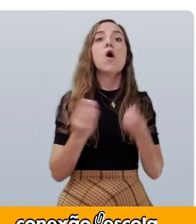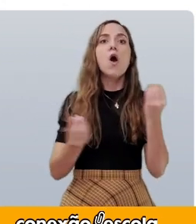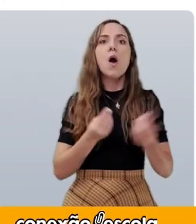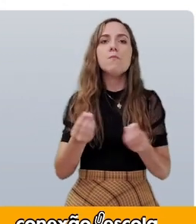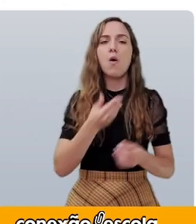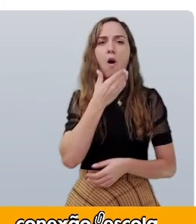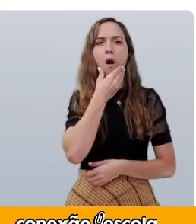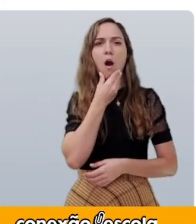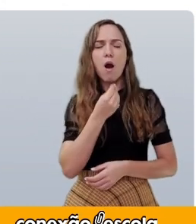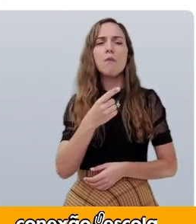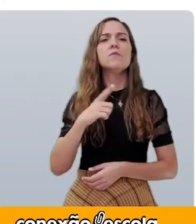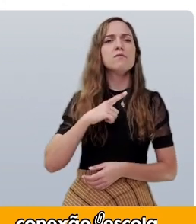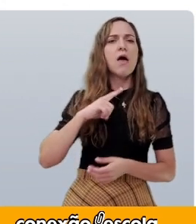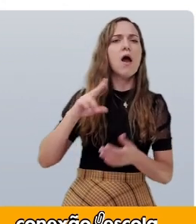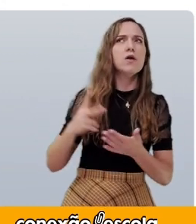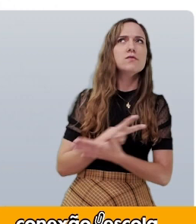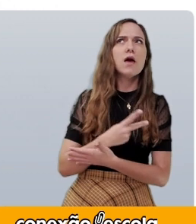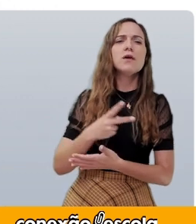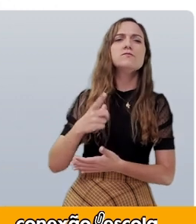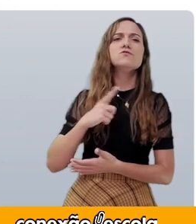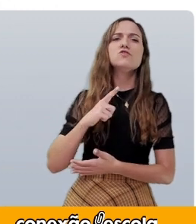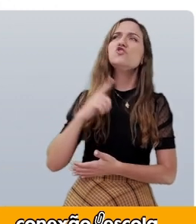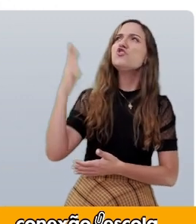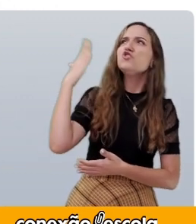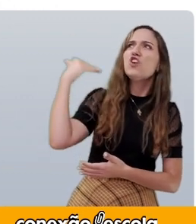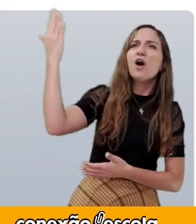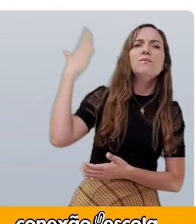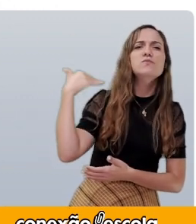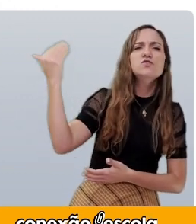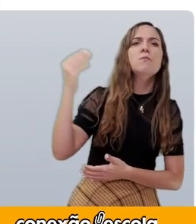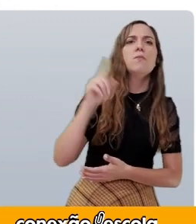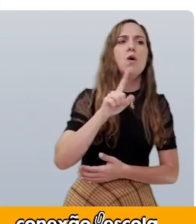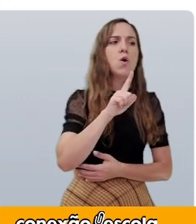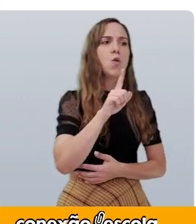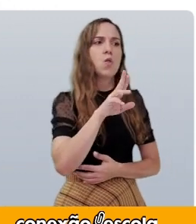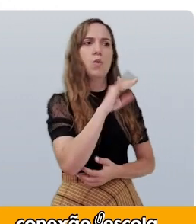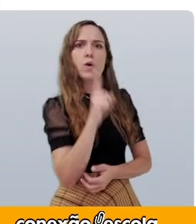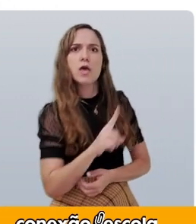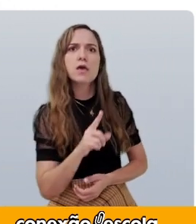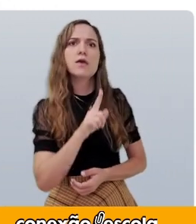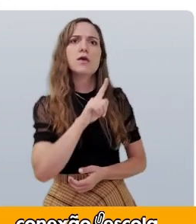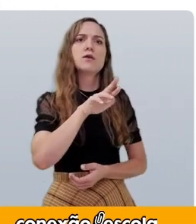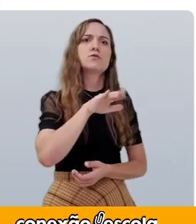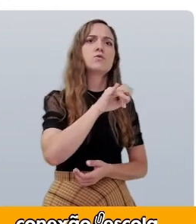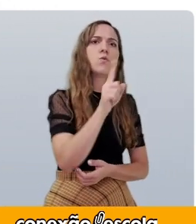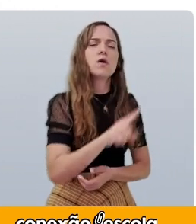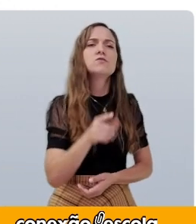do comprador quando a assombração disse? Luiz.